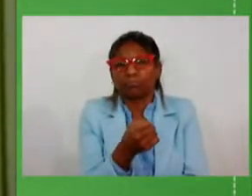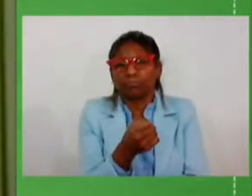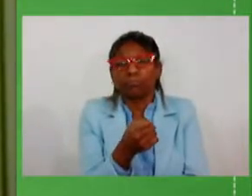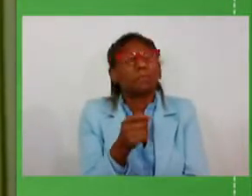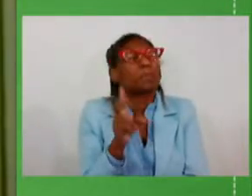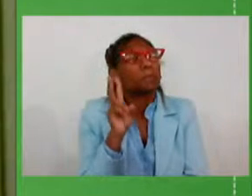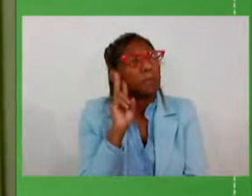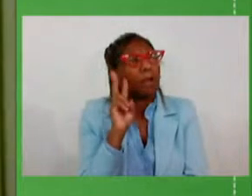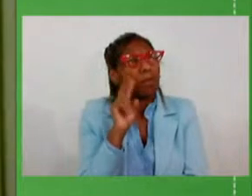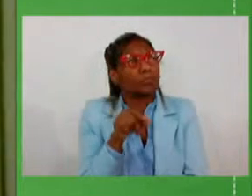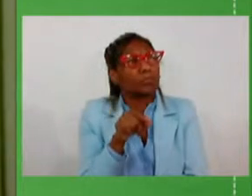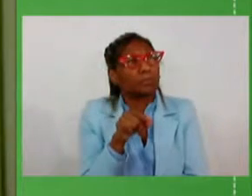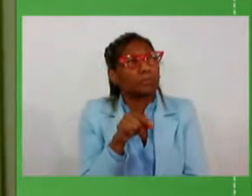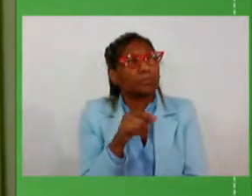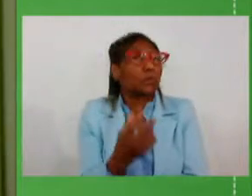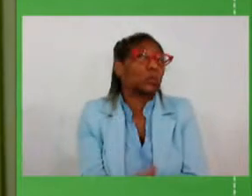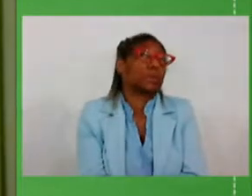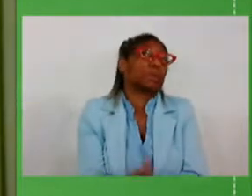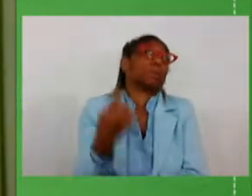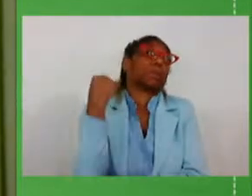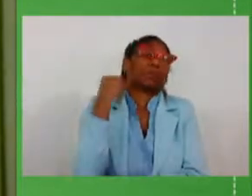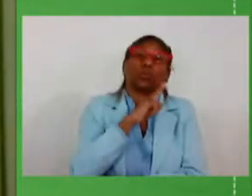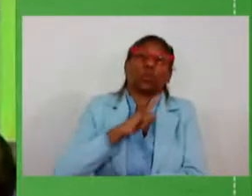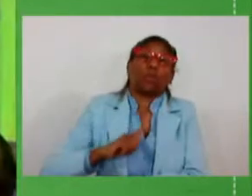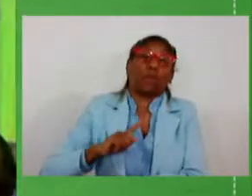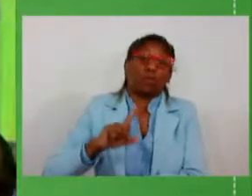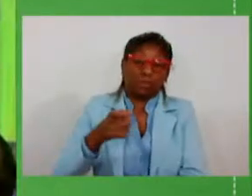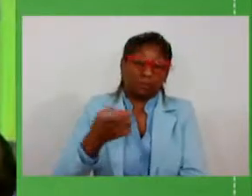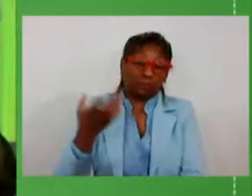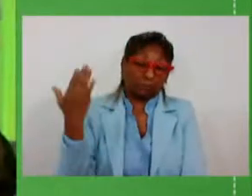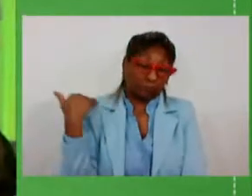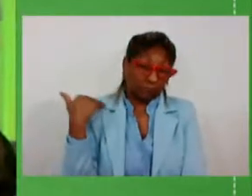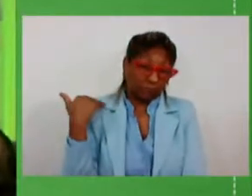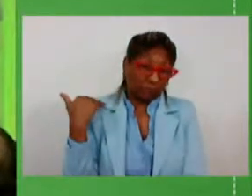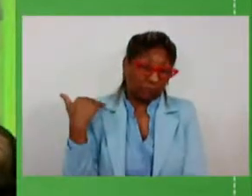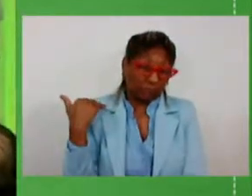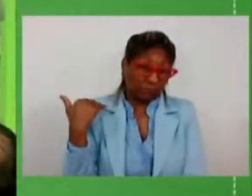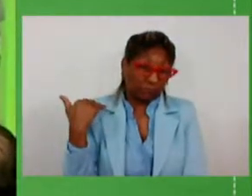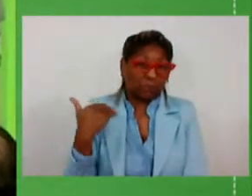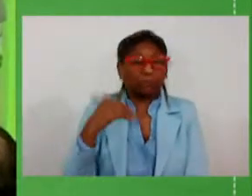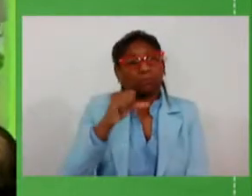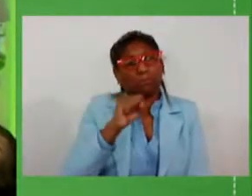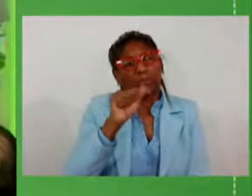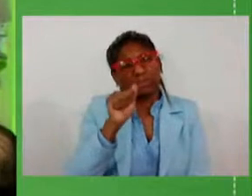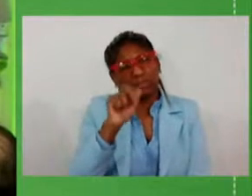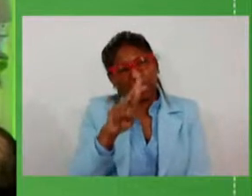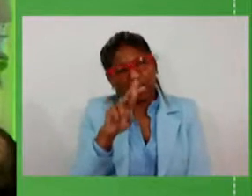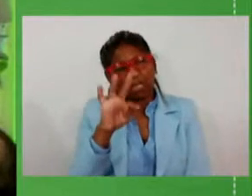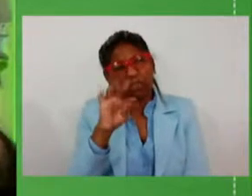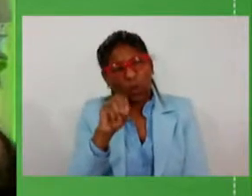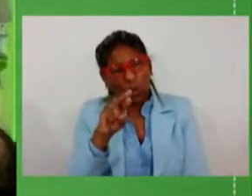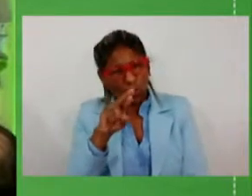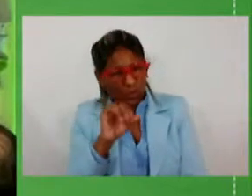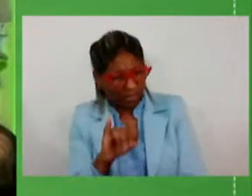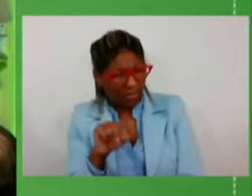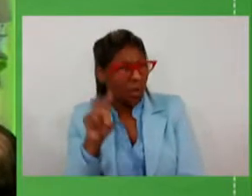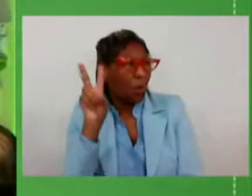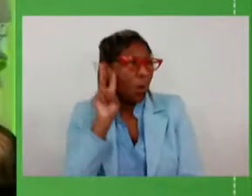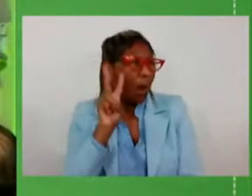da época do governo anterior do governo Sartori e quero ressaltar o quanto que